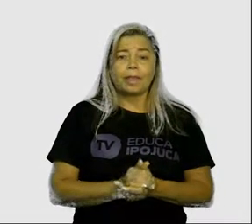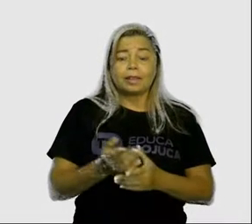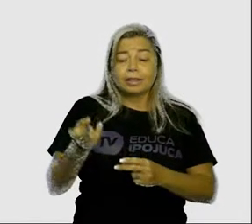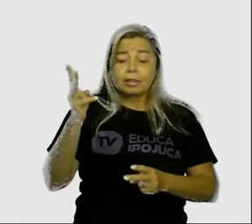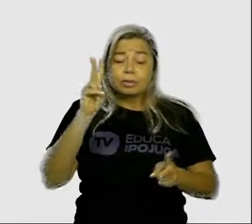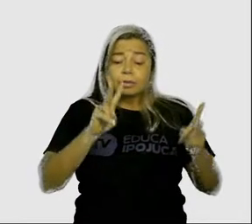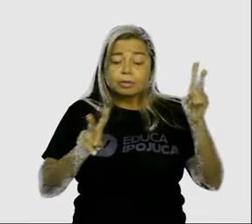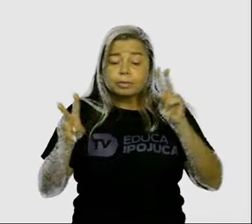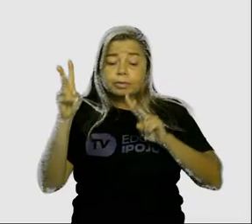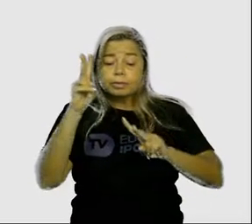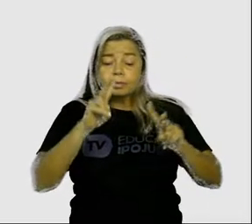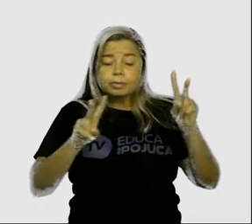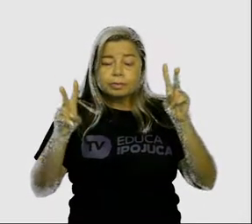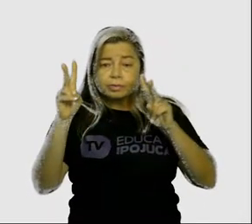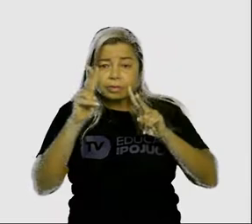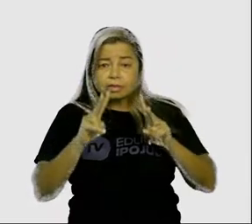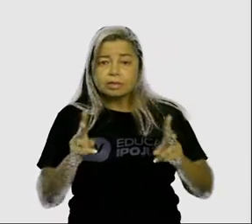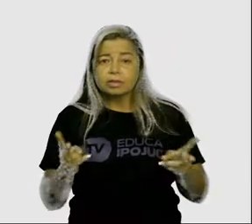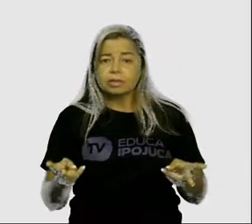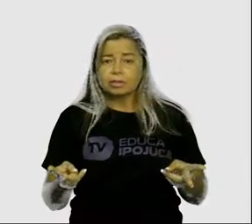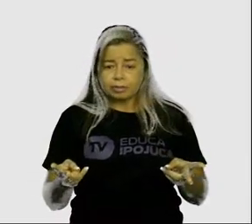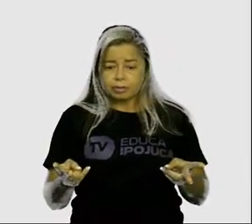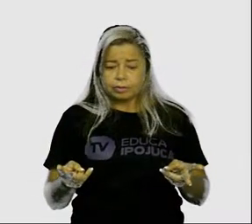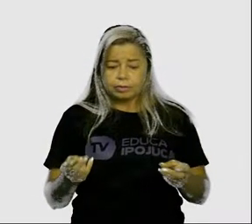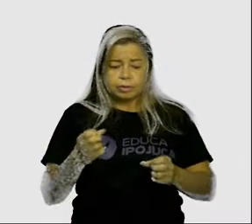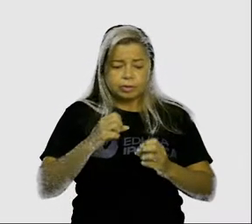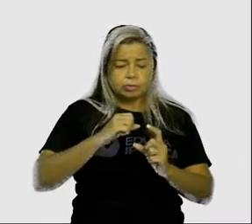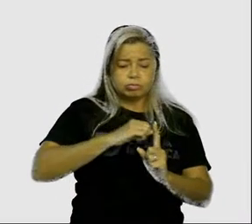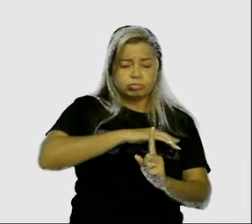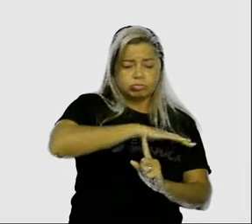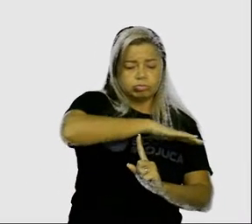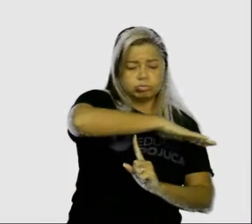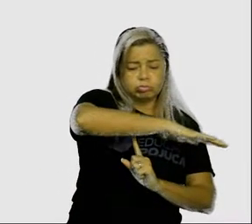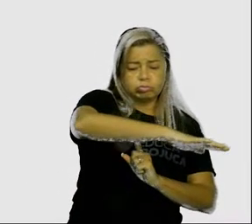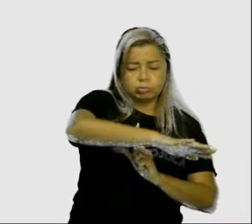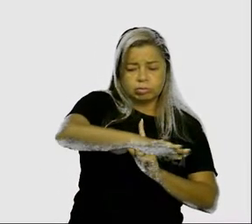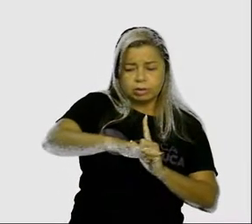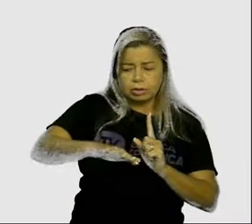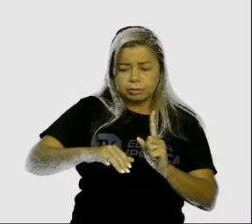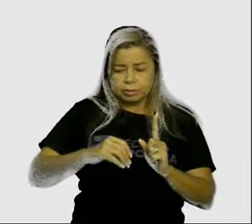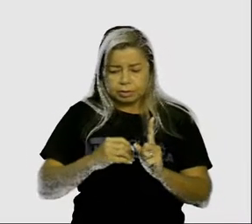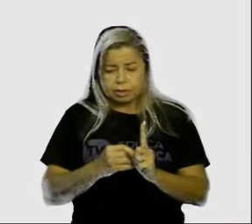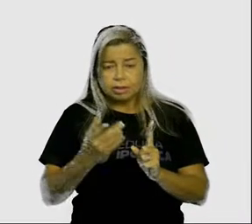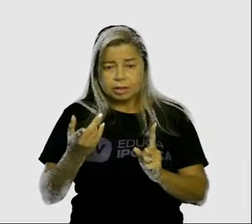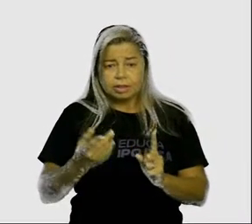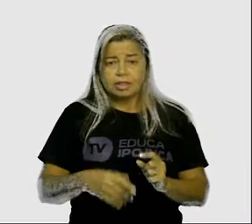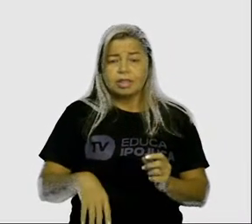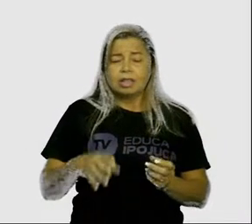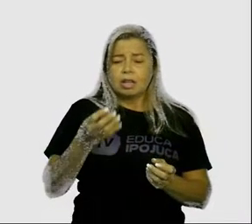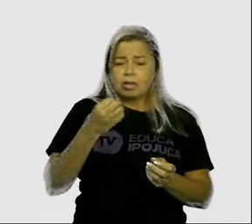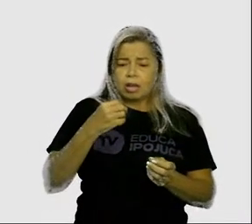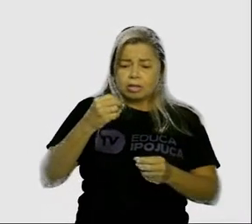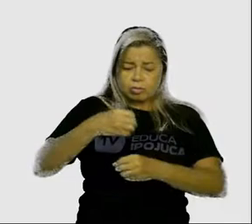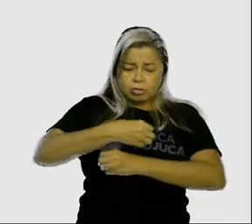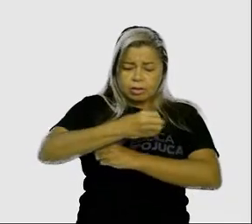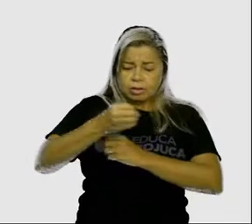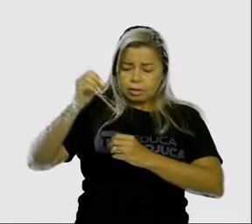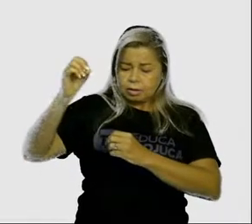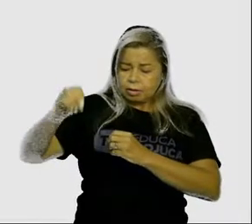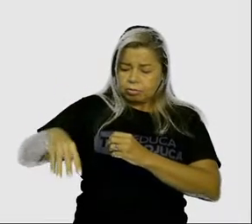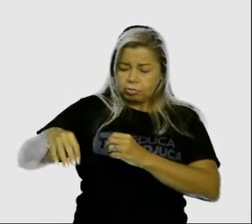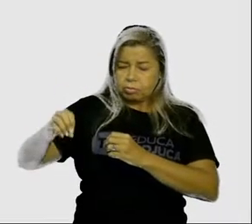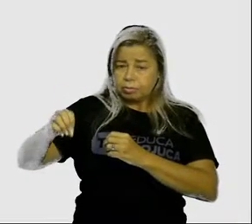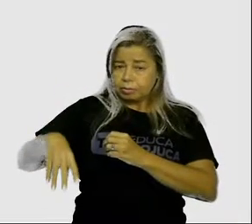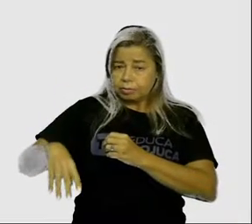ambiente, percebiam que os alimentos que caíam no chão começavam a